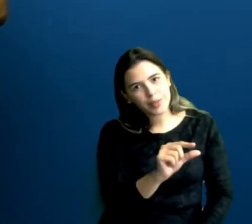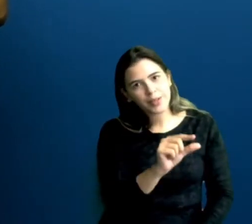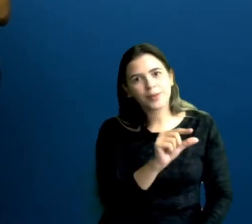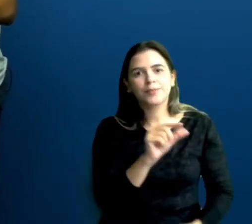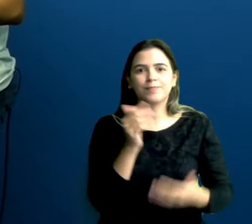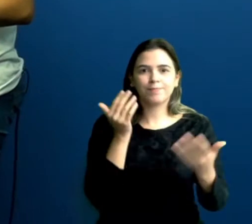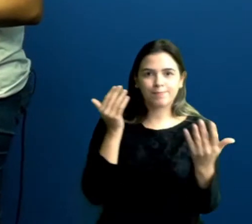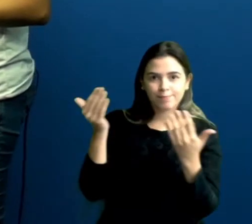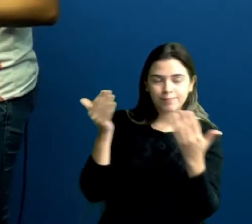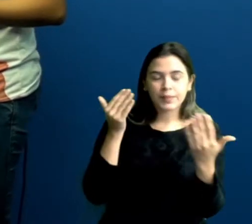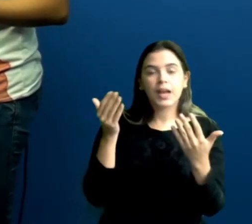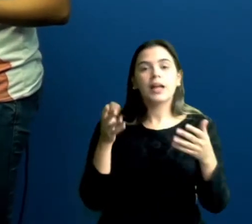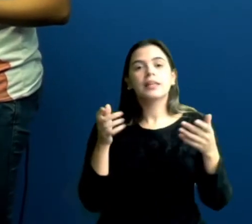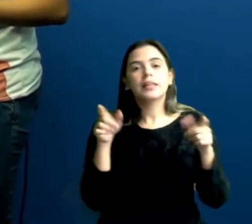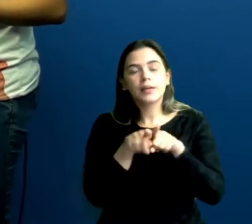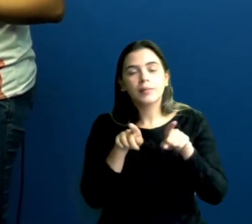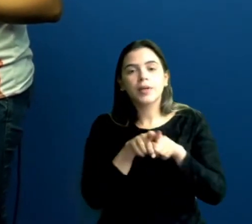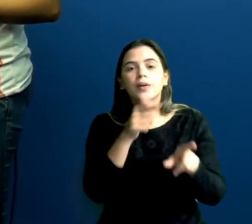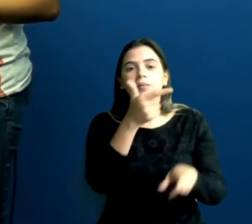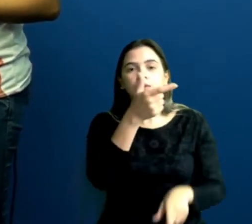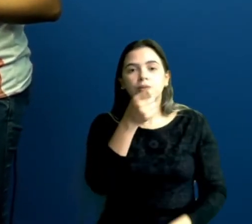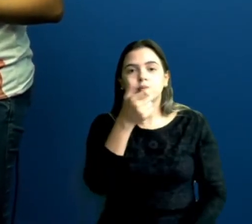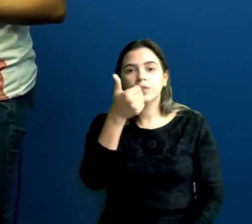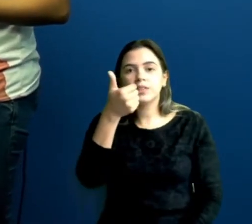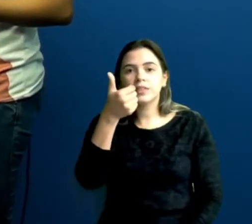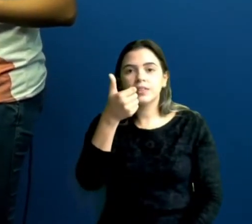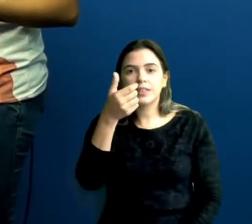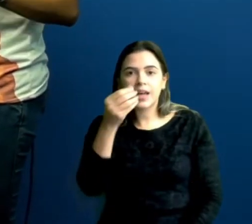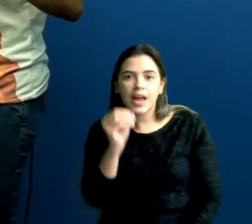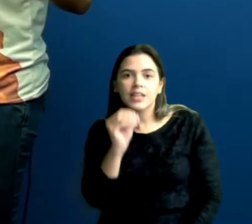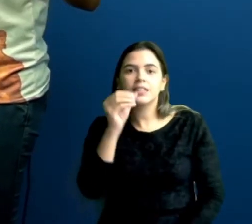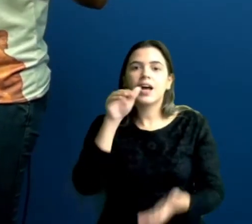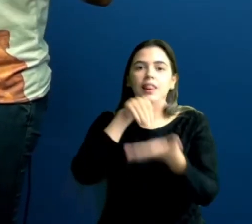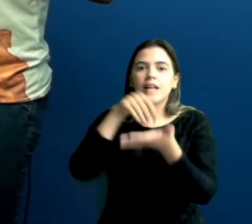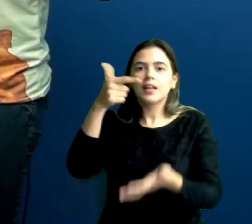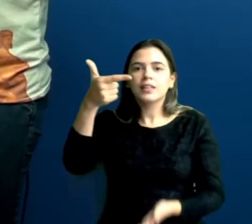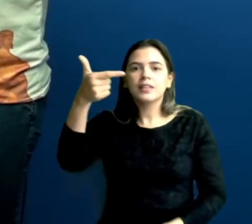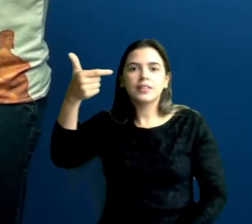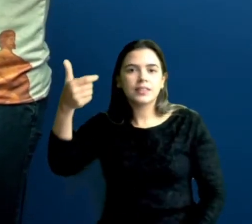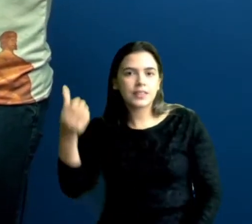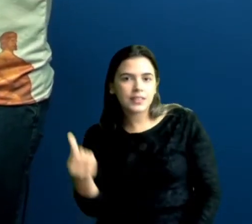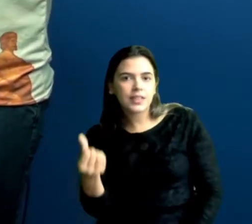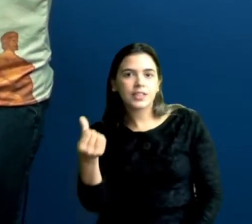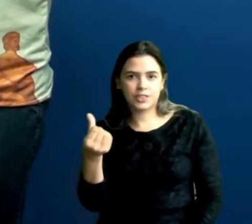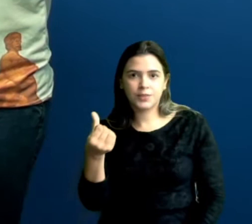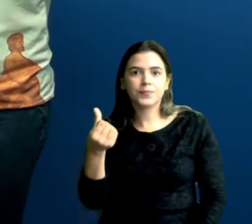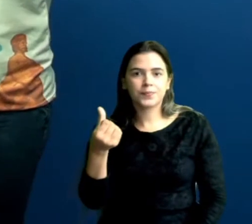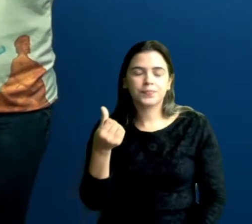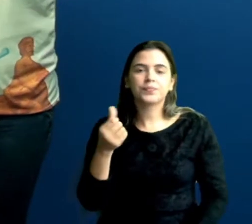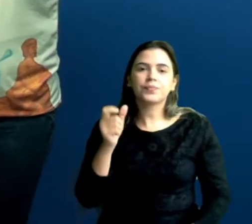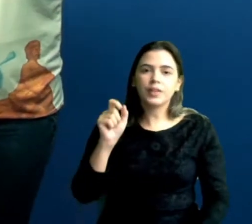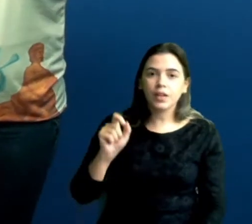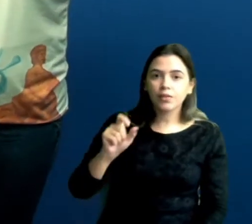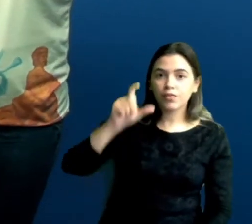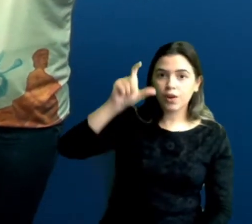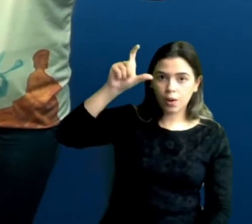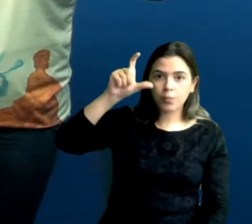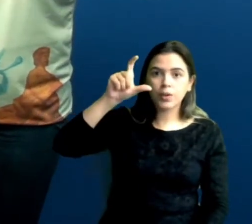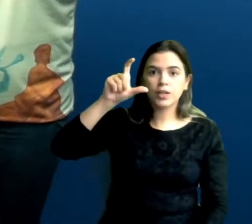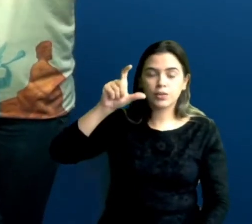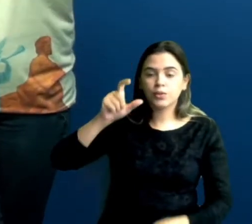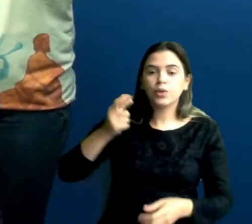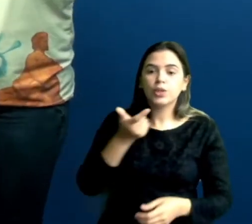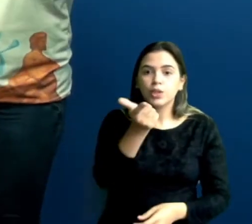Assim como de 2010 a 2016. Houve uma queda na população. Ou seja, um aumento na população de outros